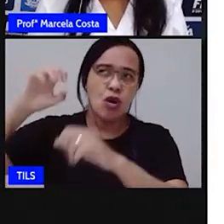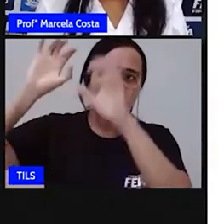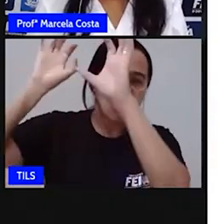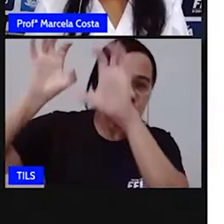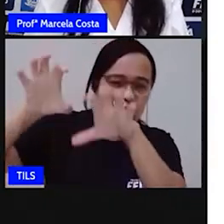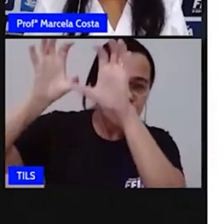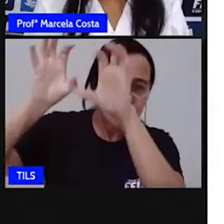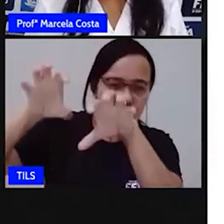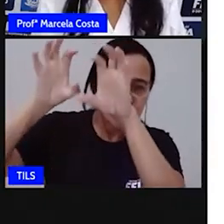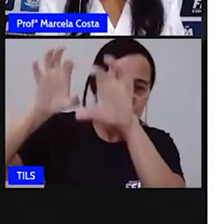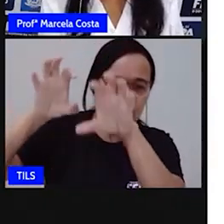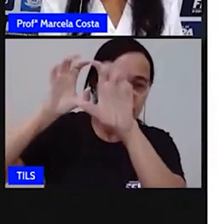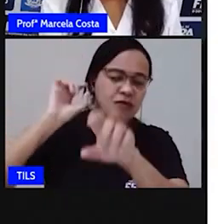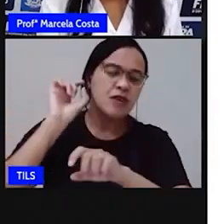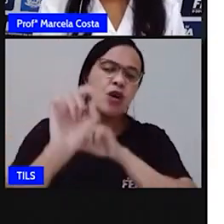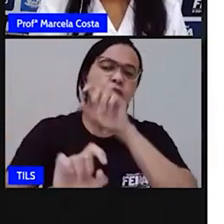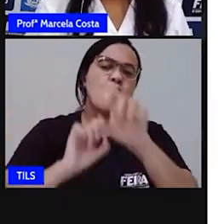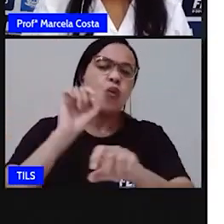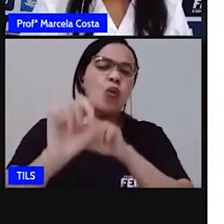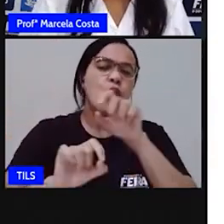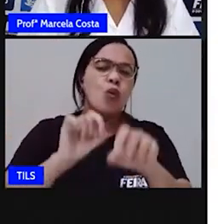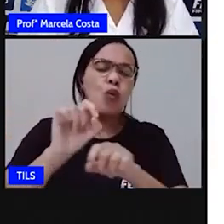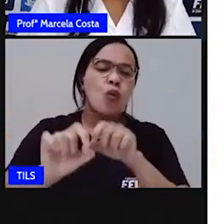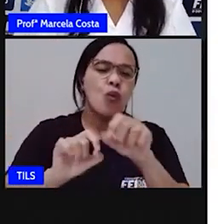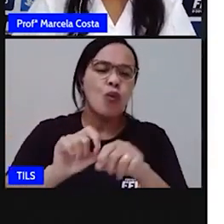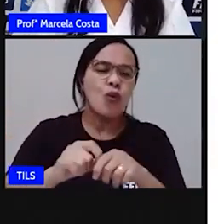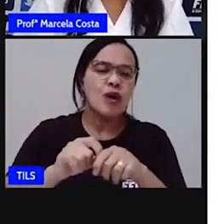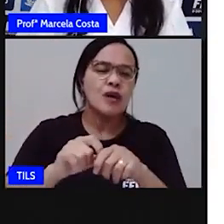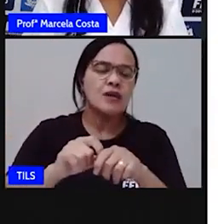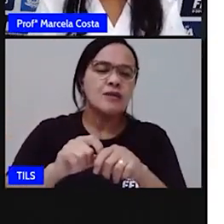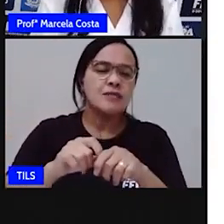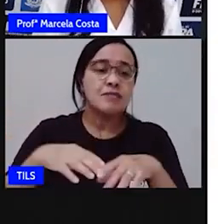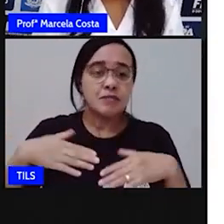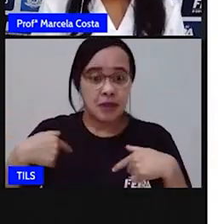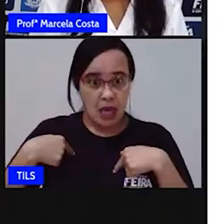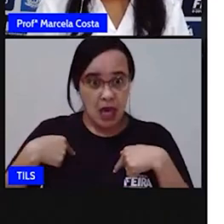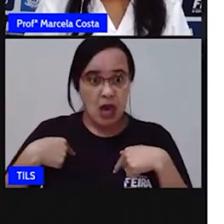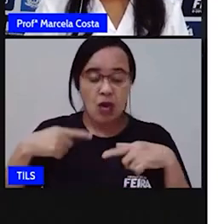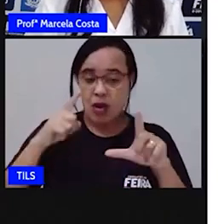chuva. O que é isso? Diz aí, Proione, uma letra.